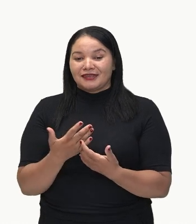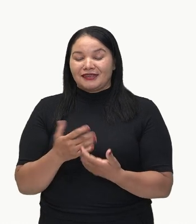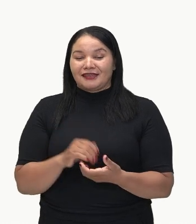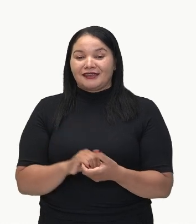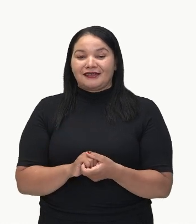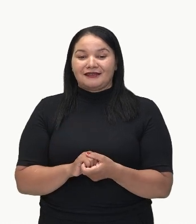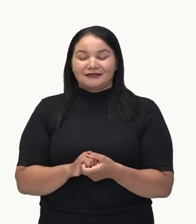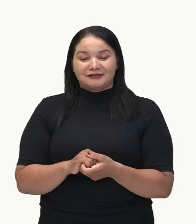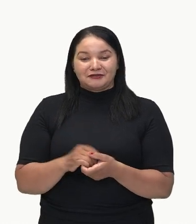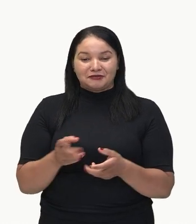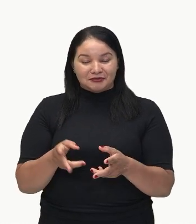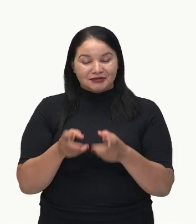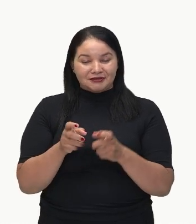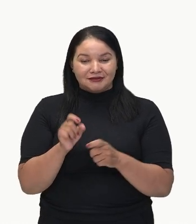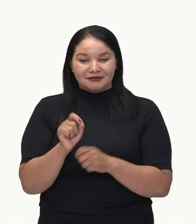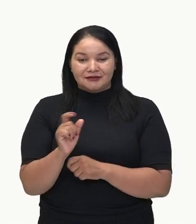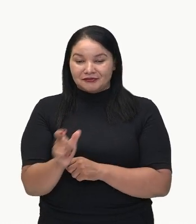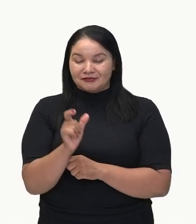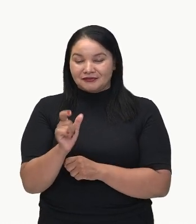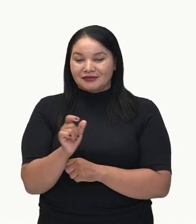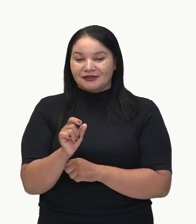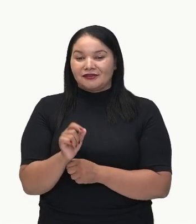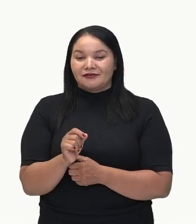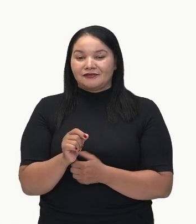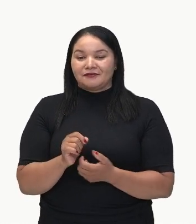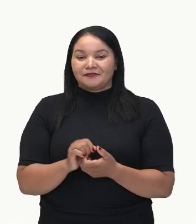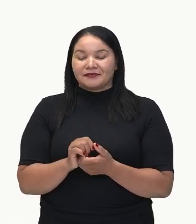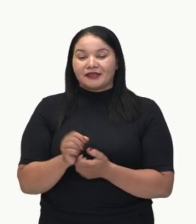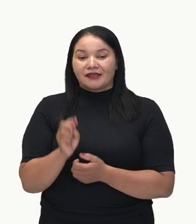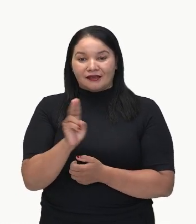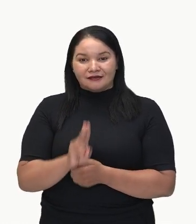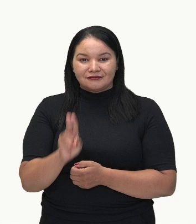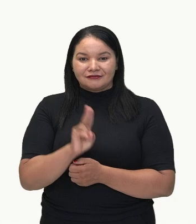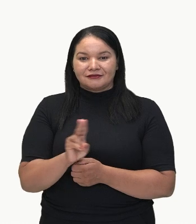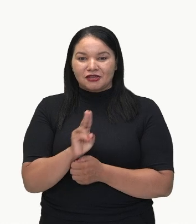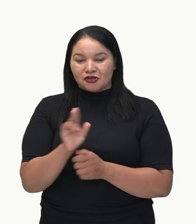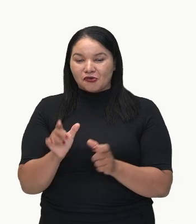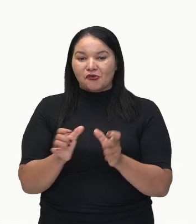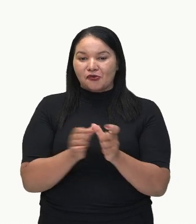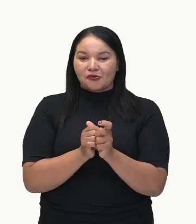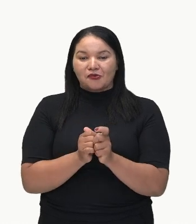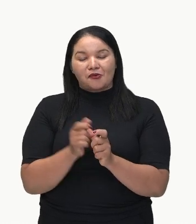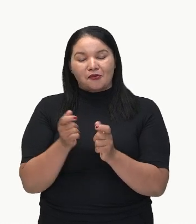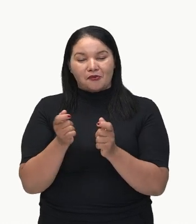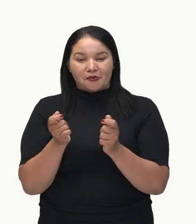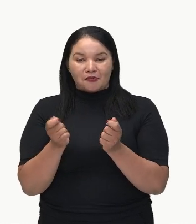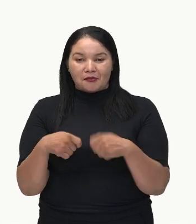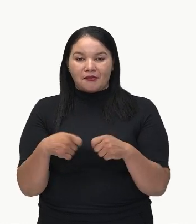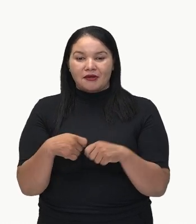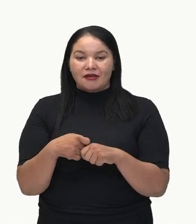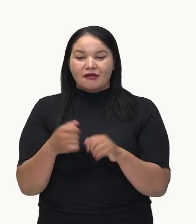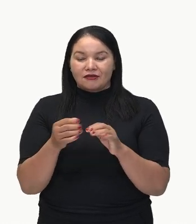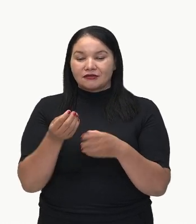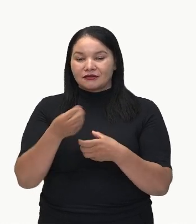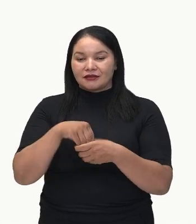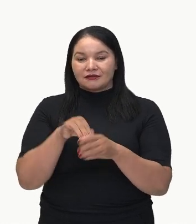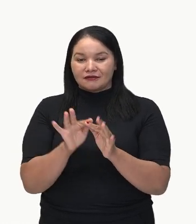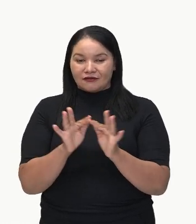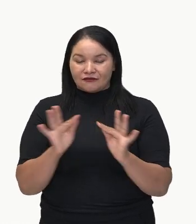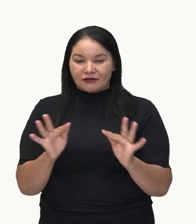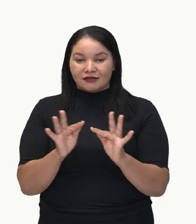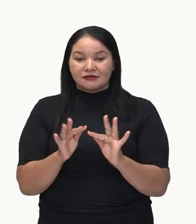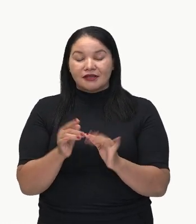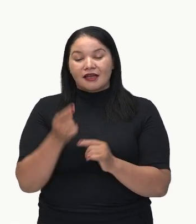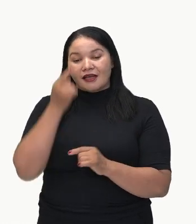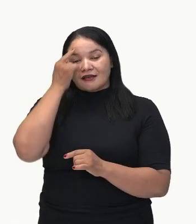que essas conjunções, conectivos, síndetos, eles vão trazer essas